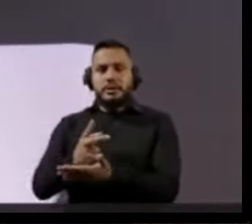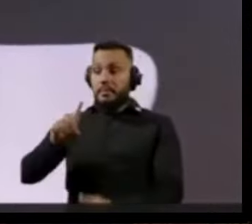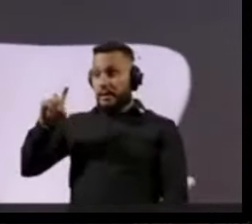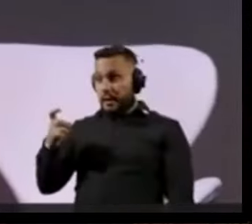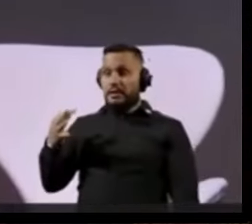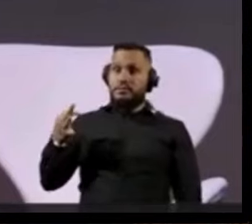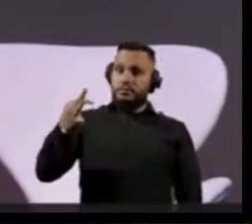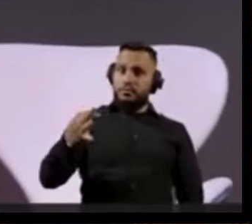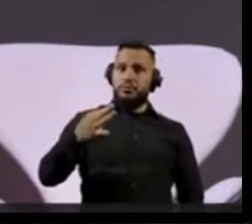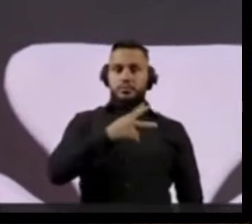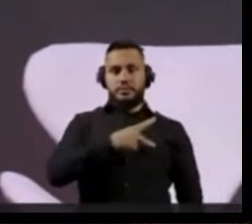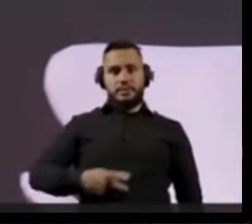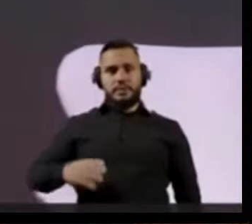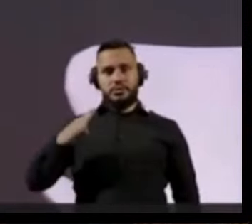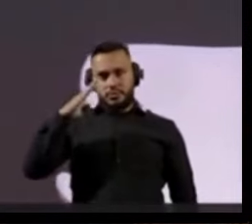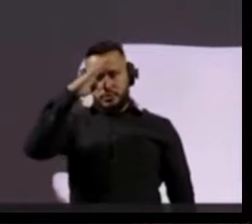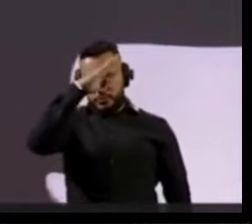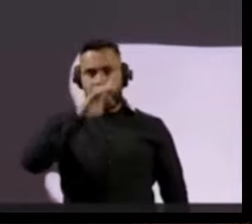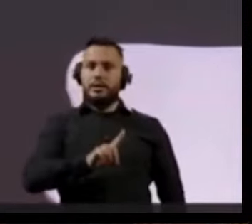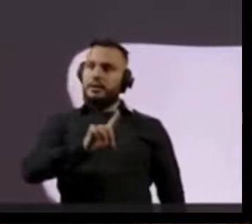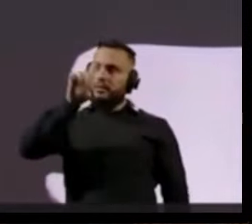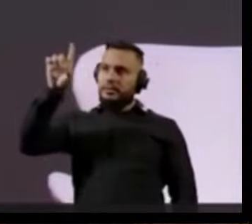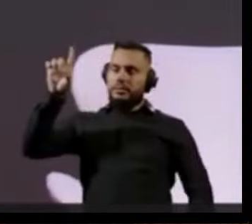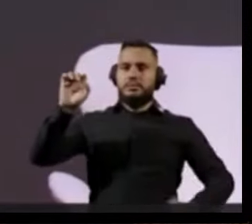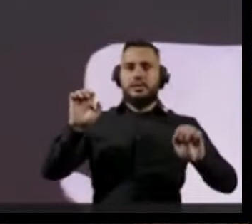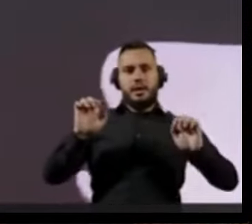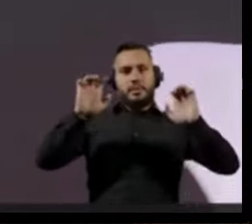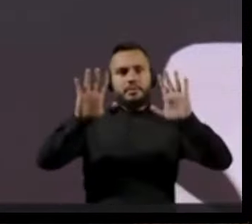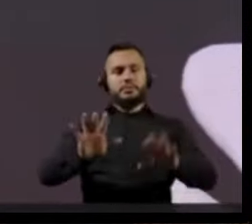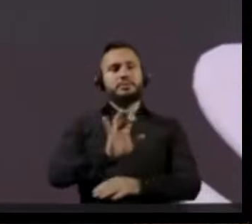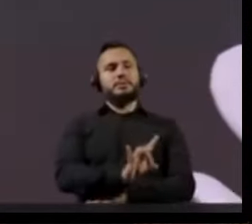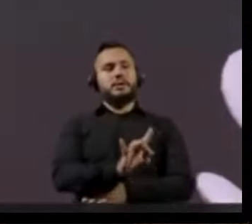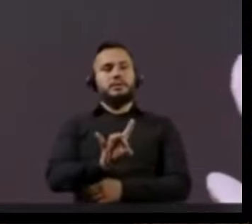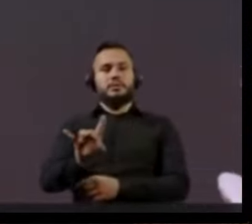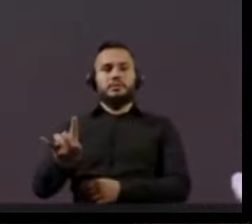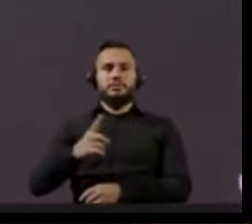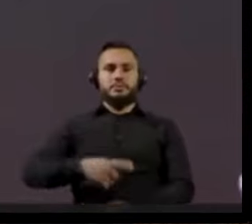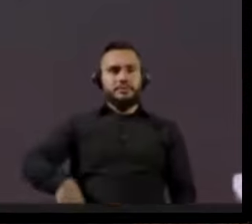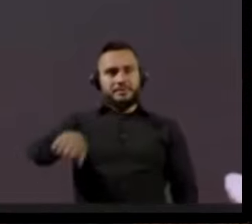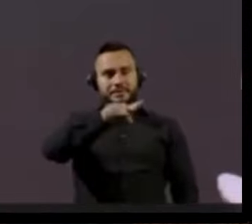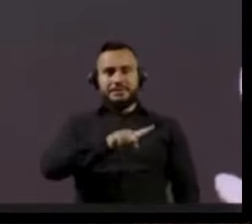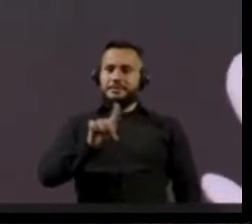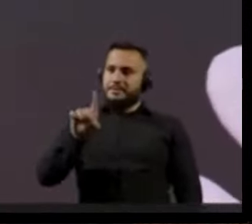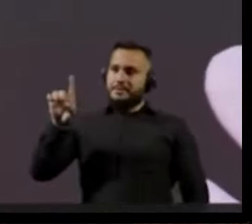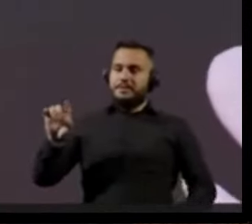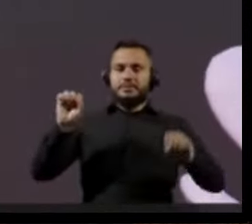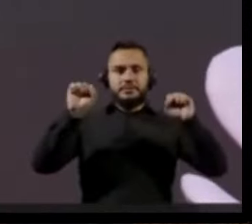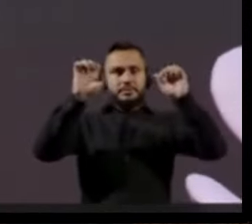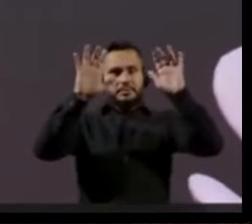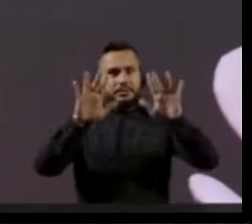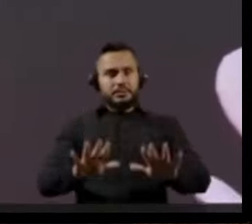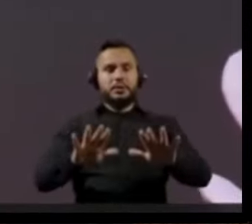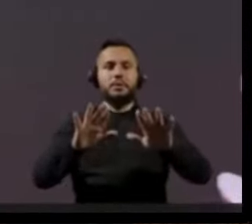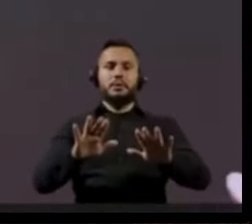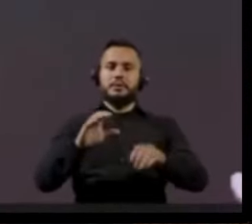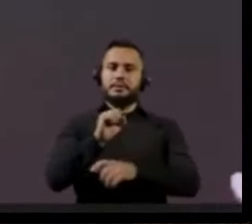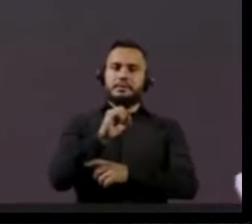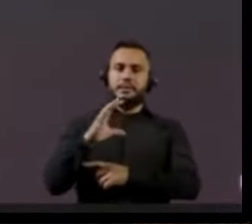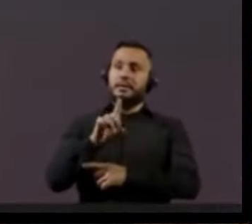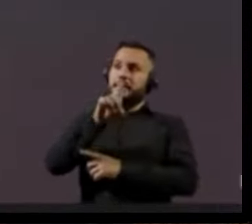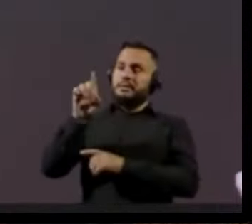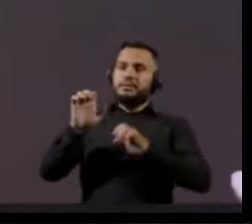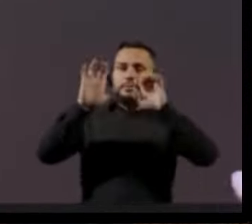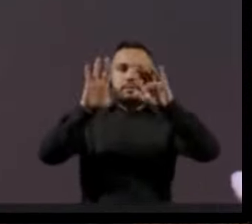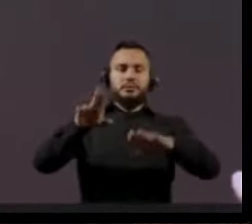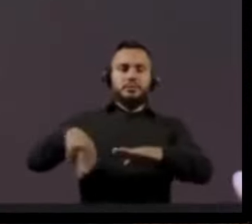Jair Messias Bolsonaro. Que Deus abençoe cada um de vocês. Que Deus abençoe Santa Catarina. Que Deus abençoe